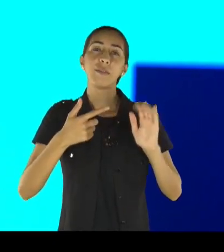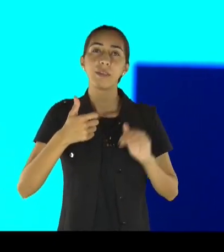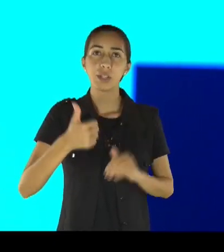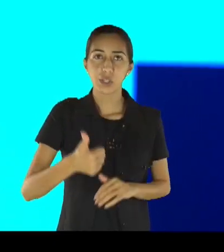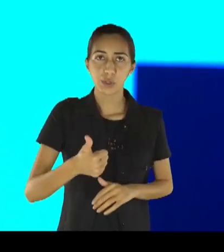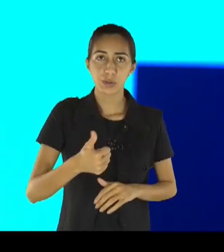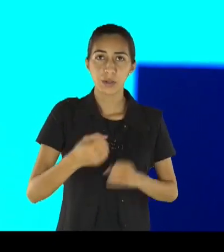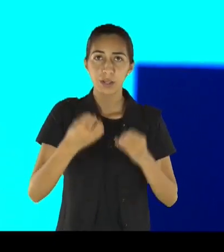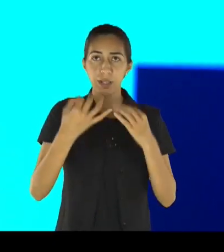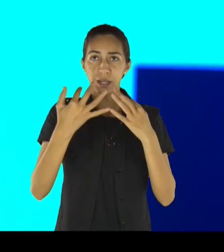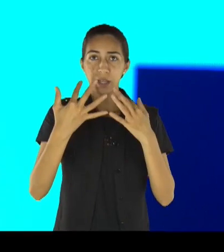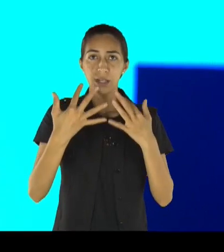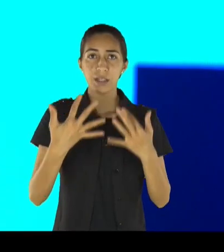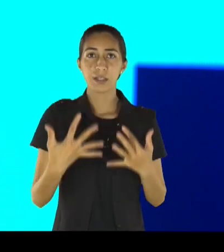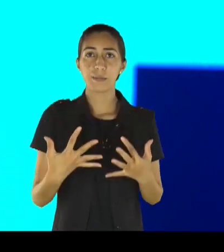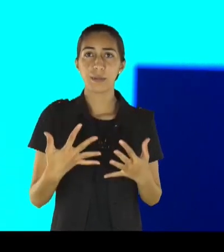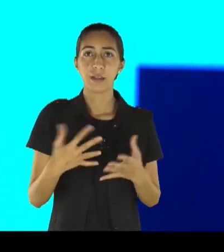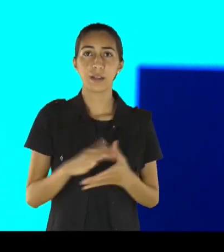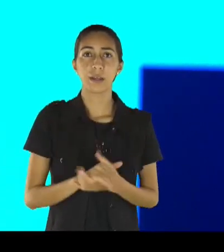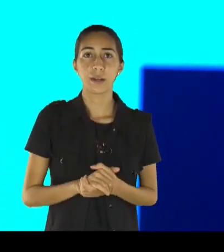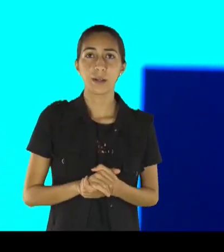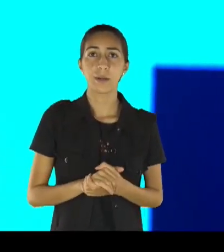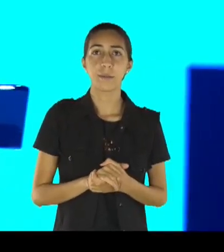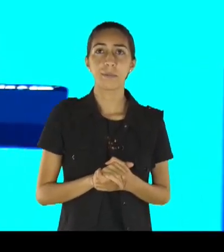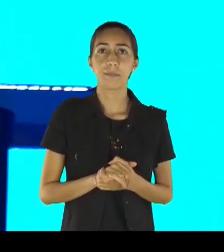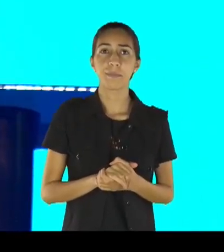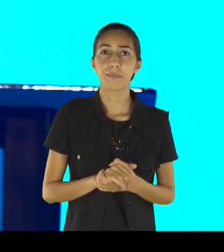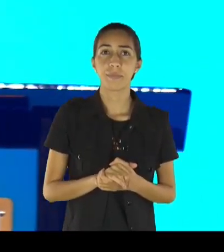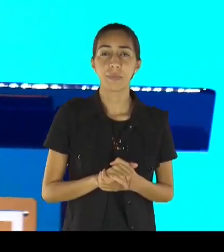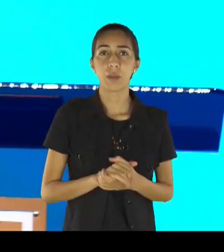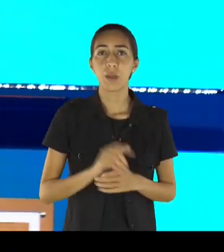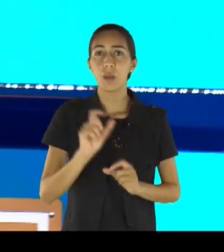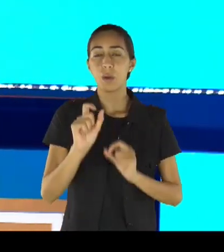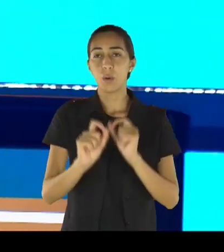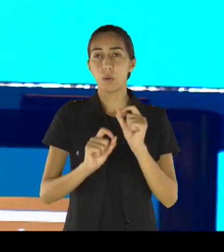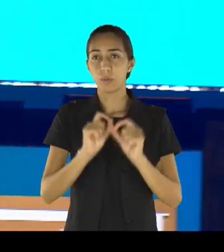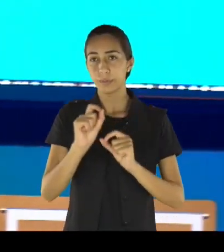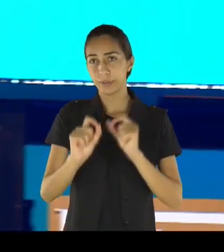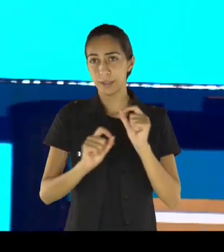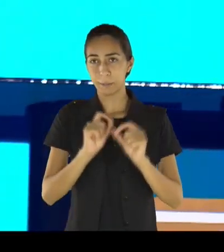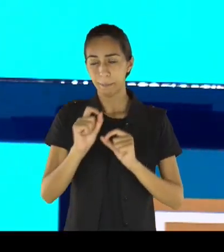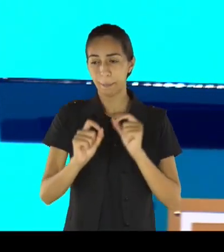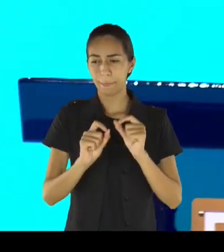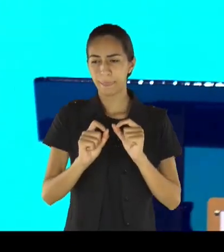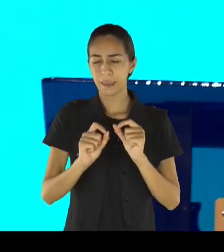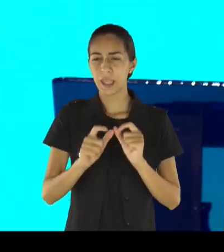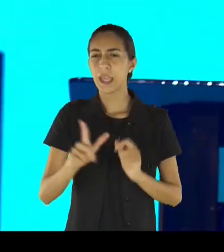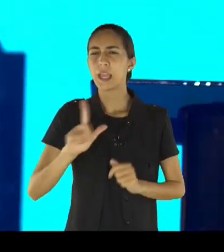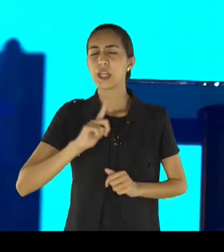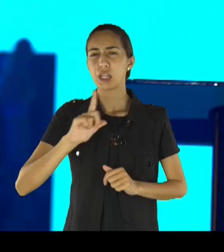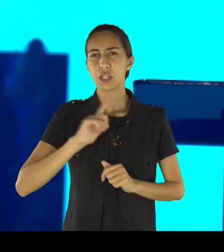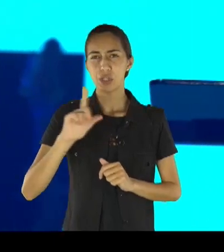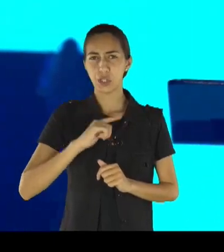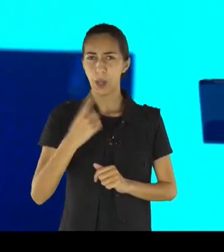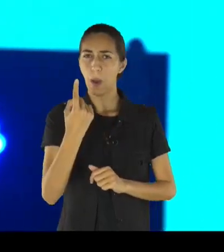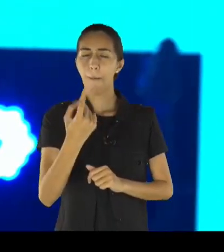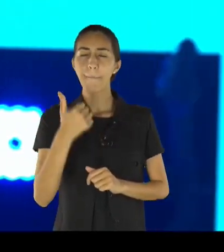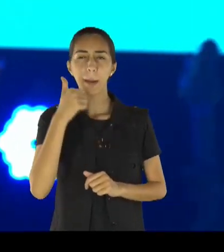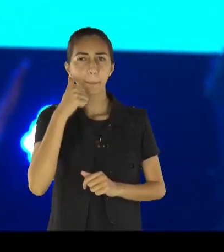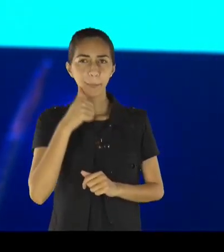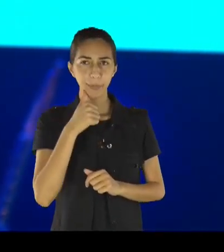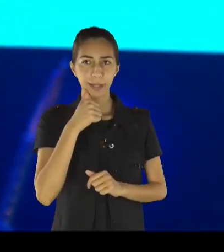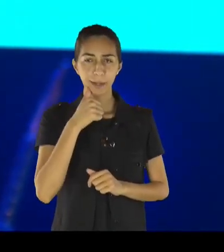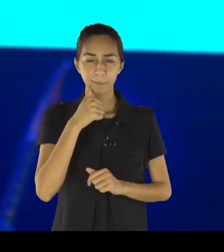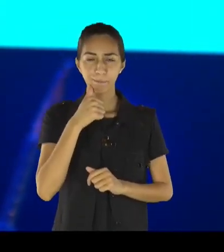roupa, ficarei sã, vocês sabem da mulher, do fluxo de sangue, sofrendo há muitos anos, e ela colocou no seu